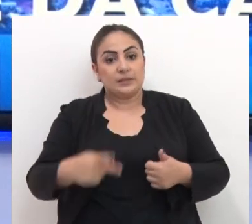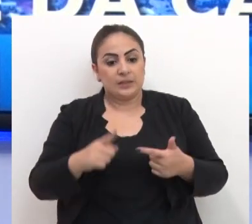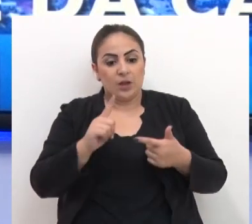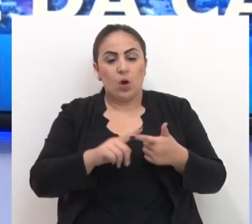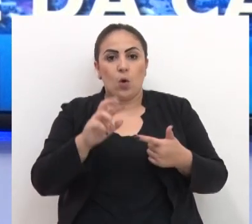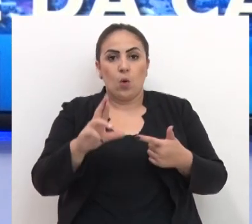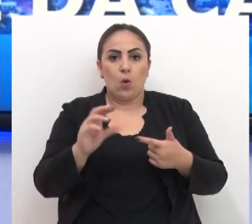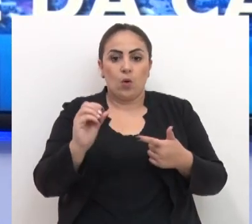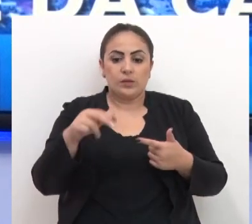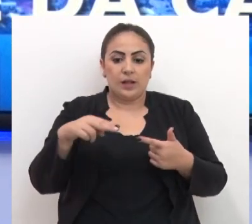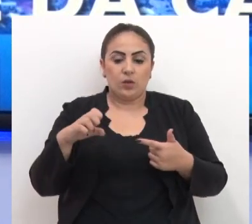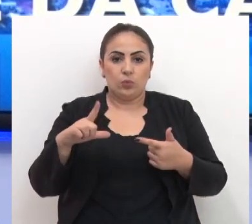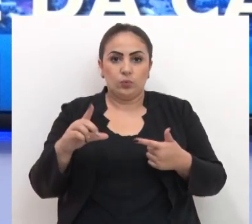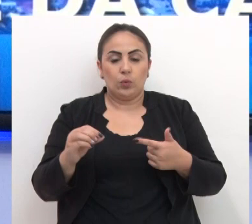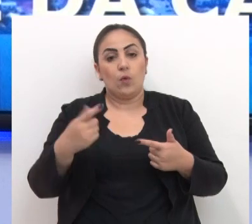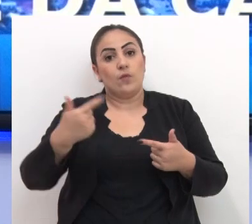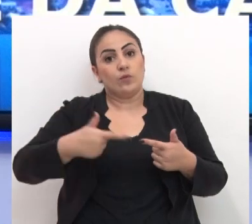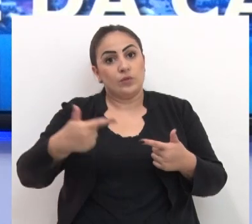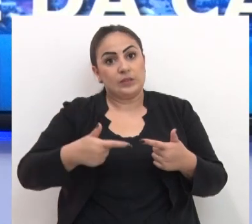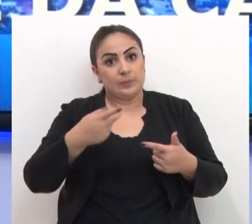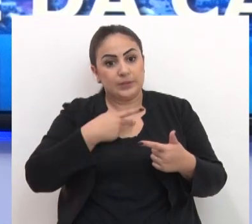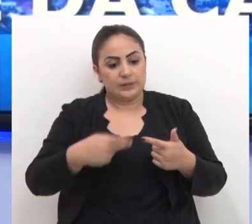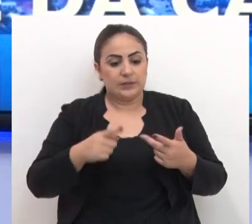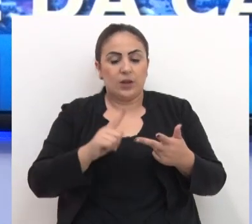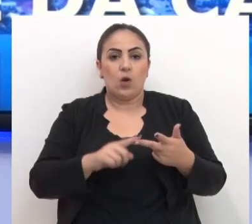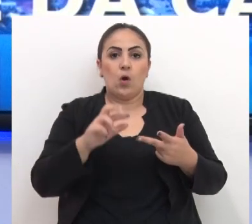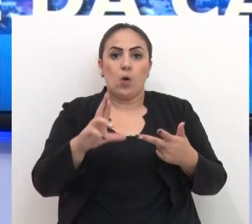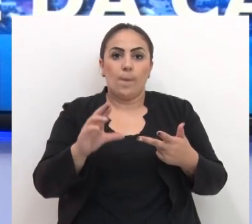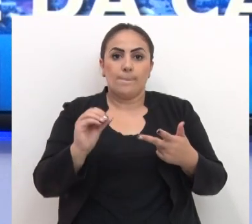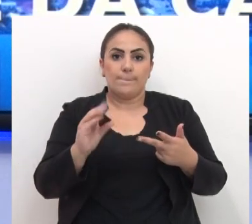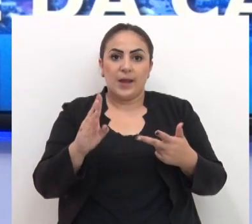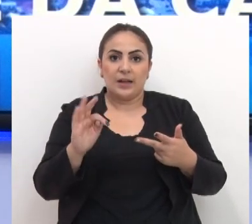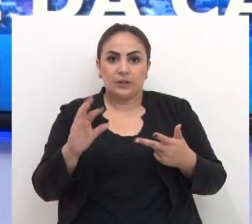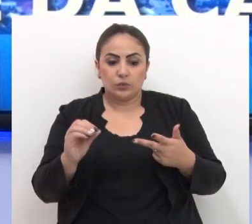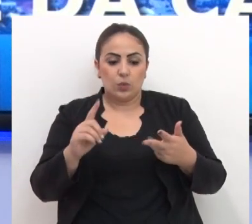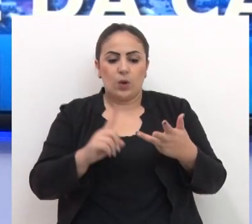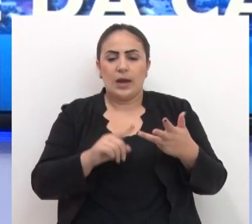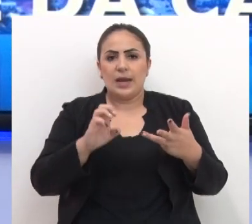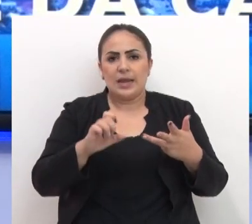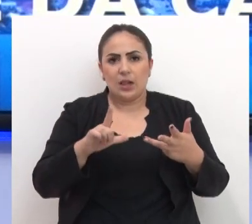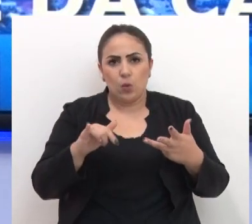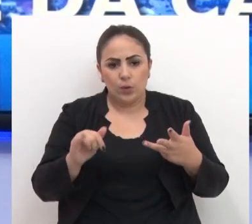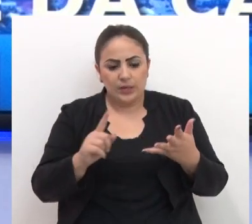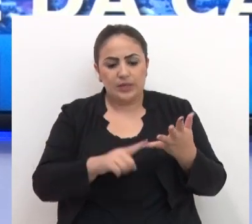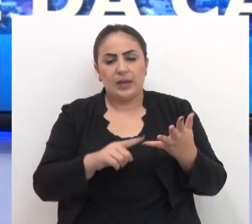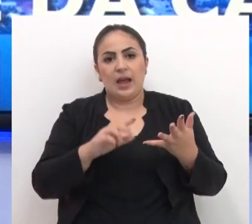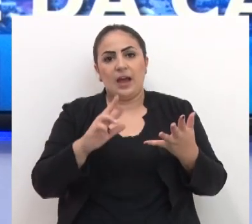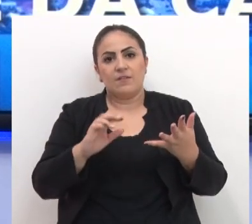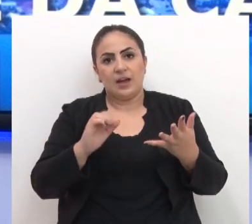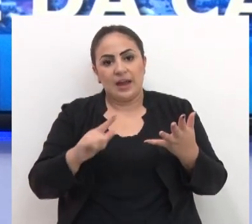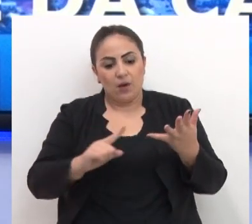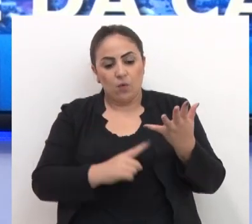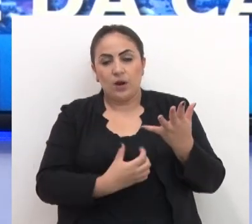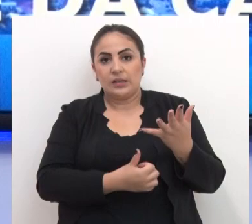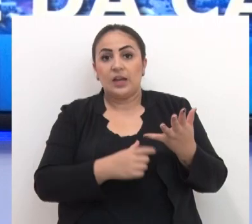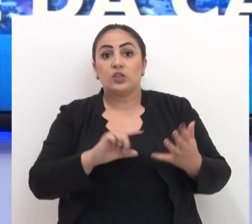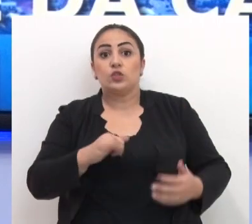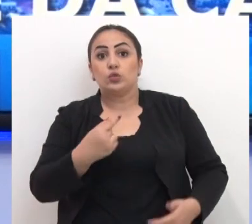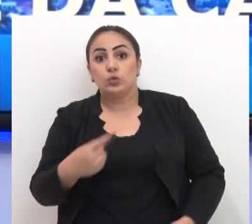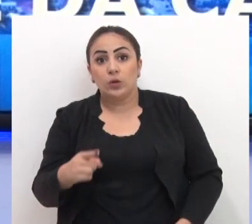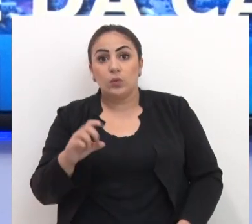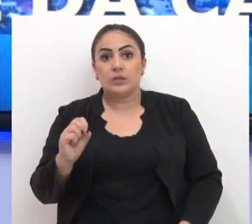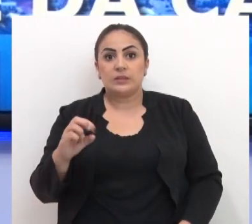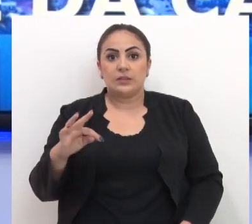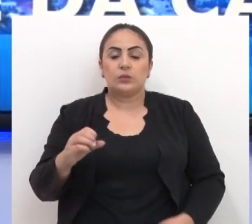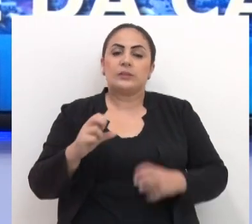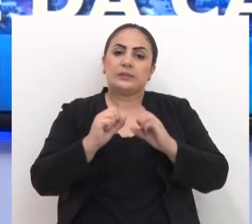e Ronaldo Rosa o vice. Roberto Gabriel Tozon, Eloy Costa, Rafael Colucci e João dos Santos são